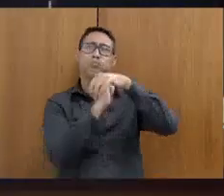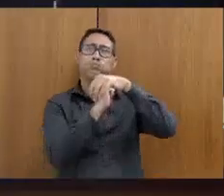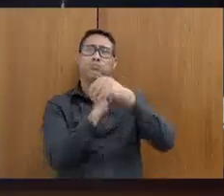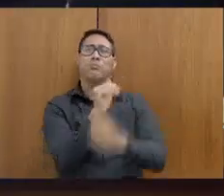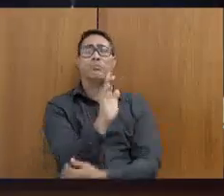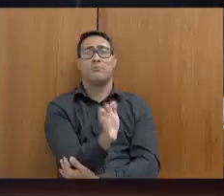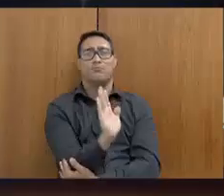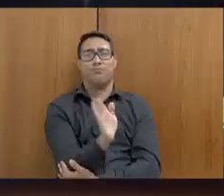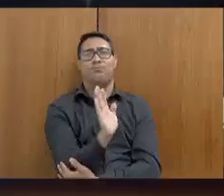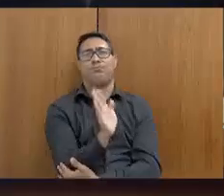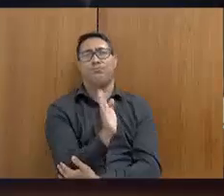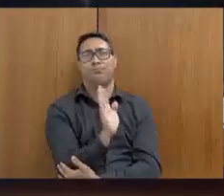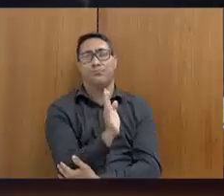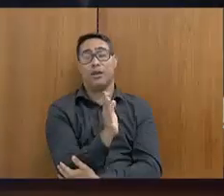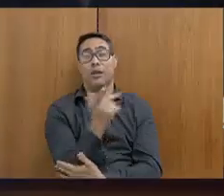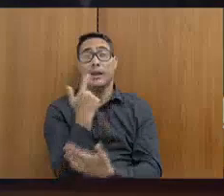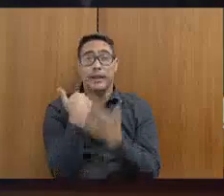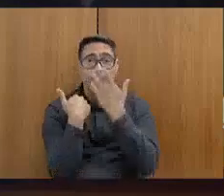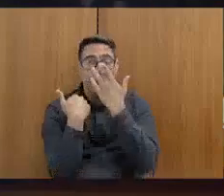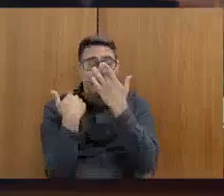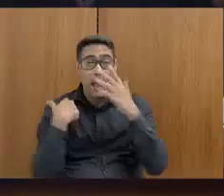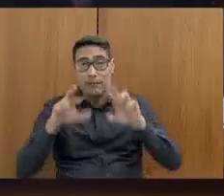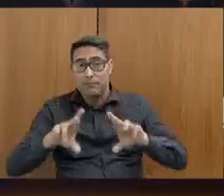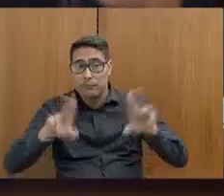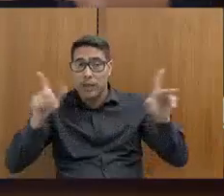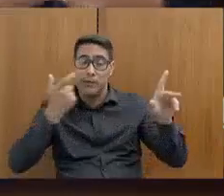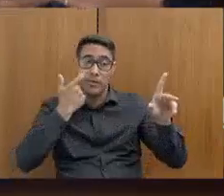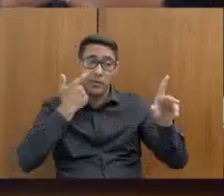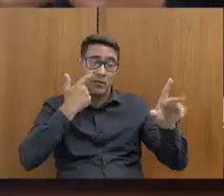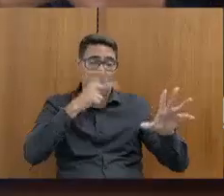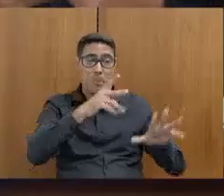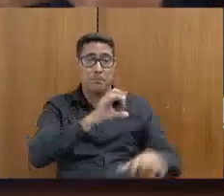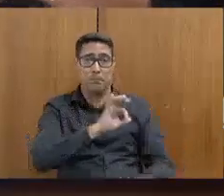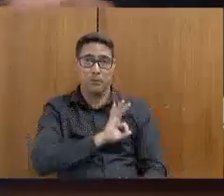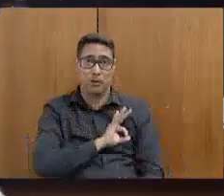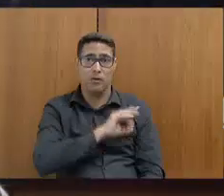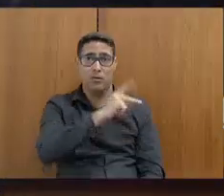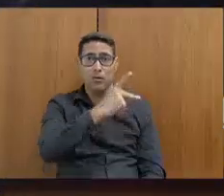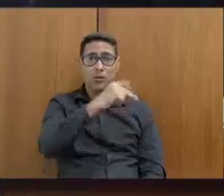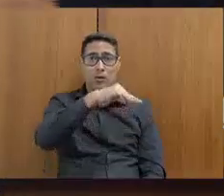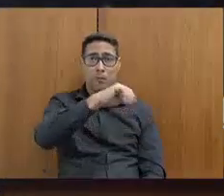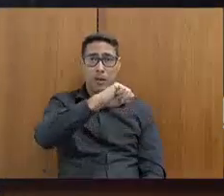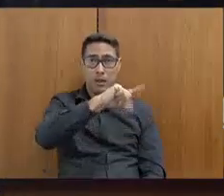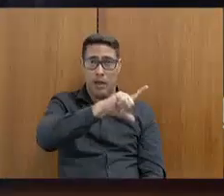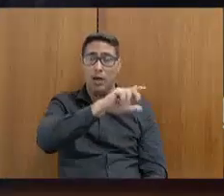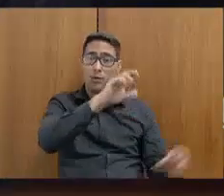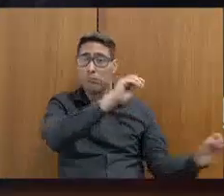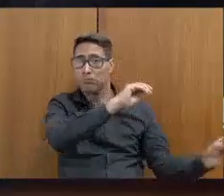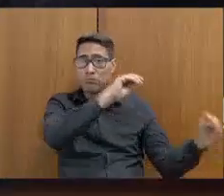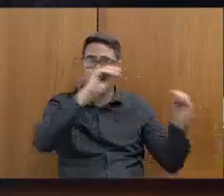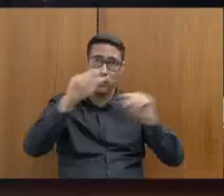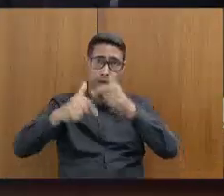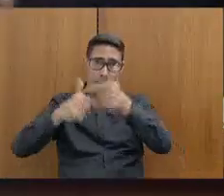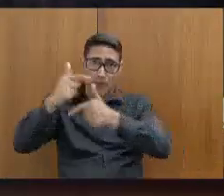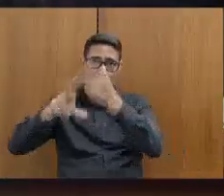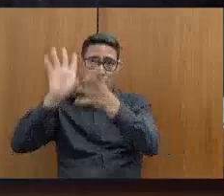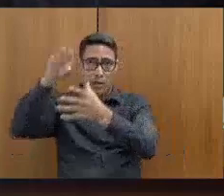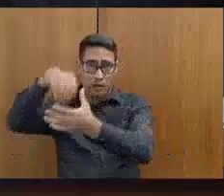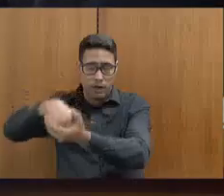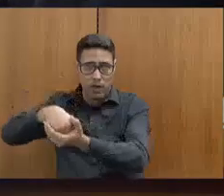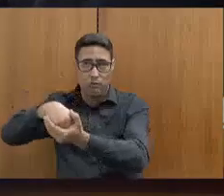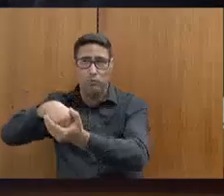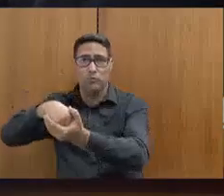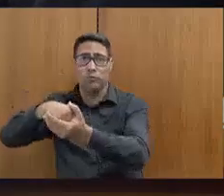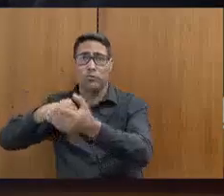estranho, porque nós vemos o deslocamento de policiais penais para trabalhos na cidade administrativa e o